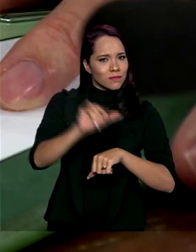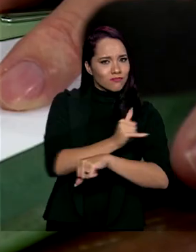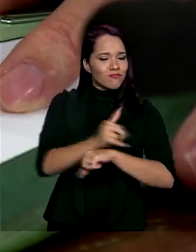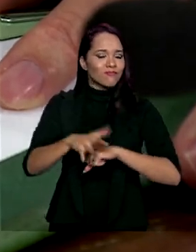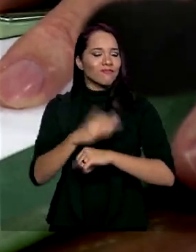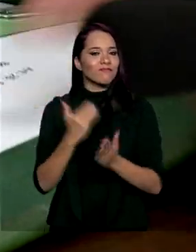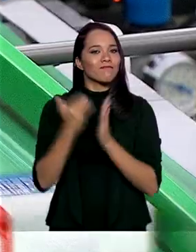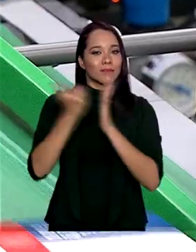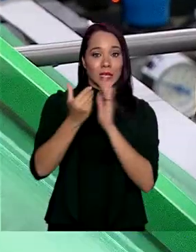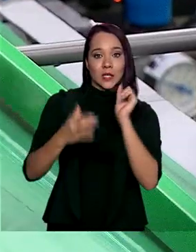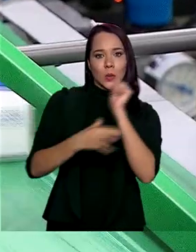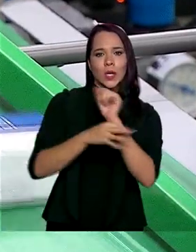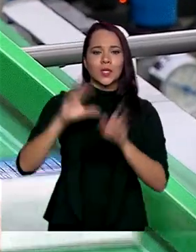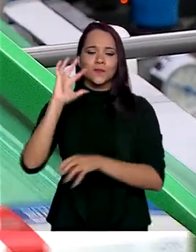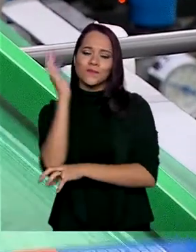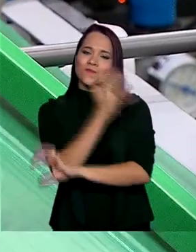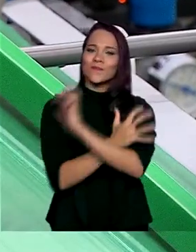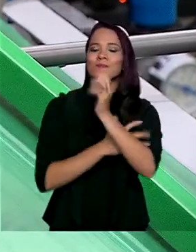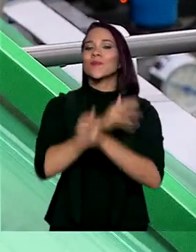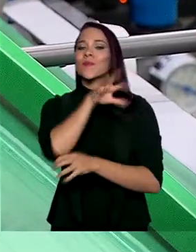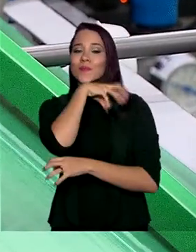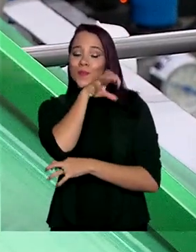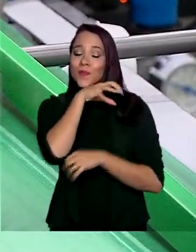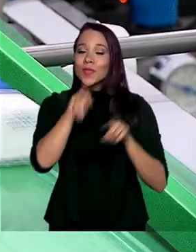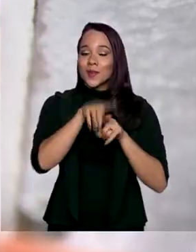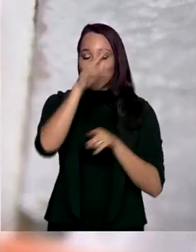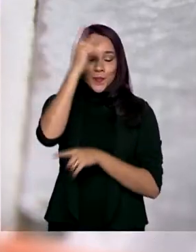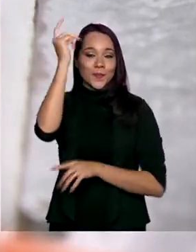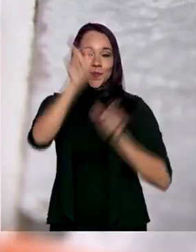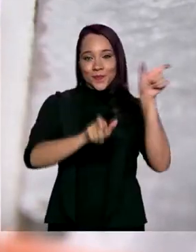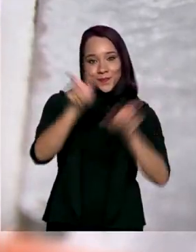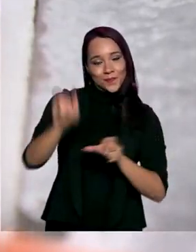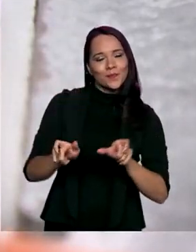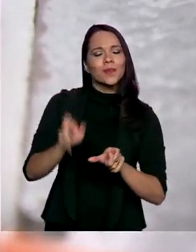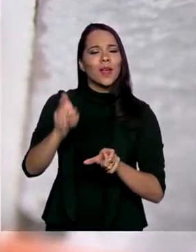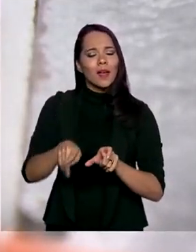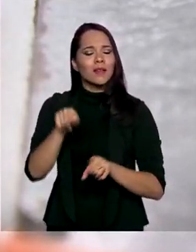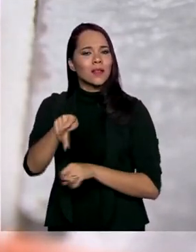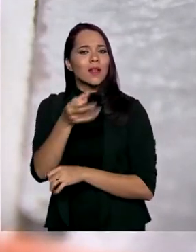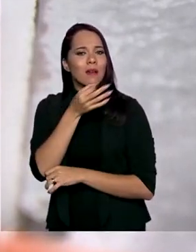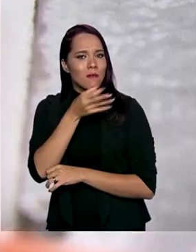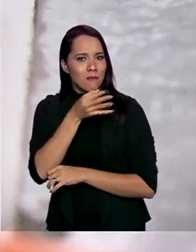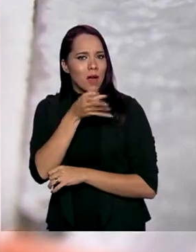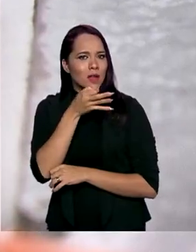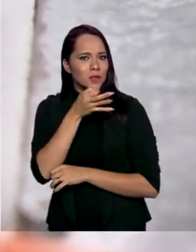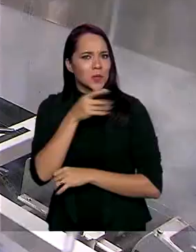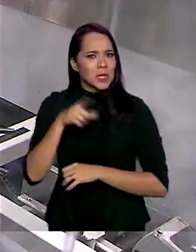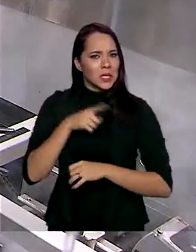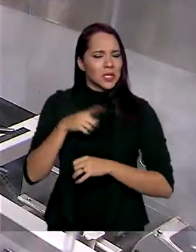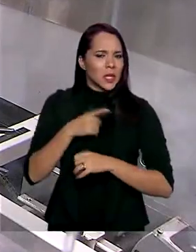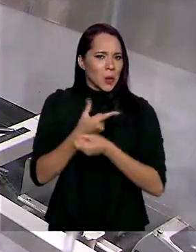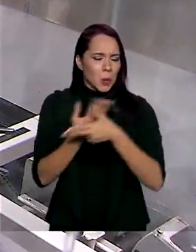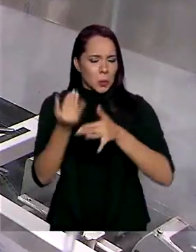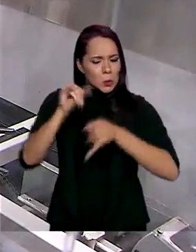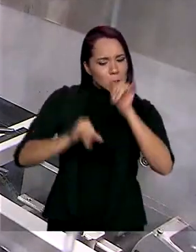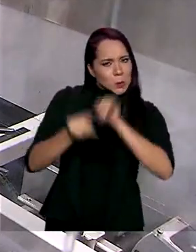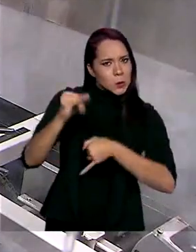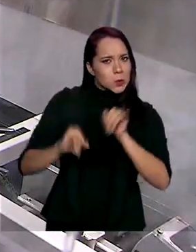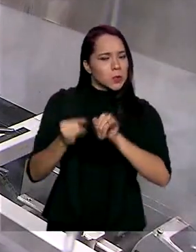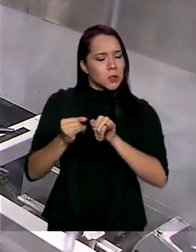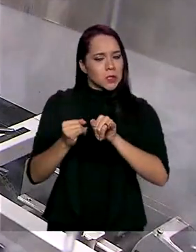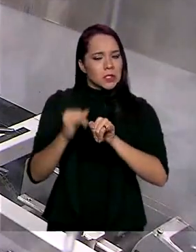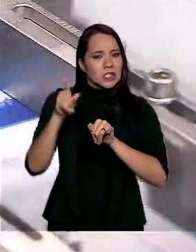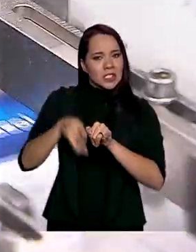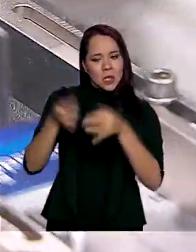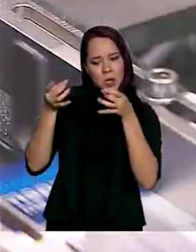segurança para a fauna, a flora e também para as pessoas. É que os remédios, compostos por substâncias químicas, quando